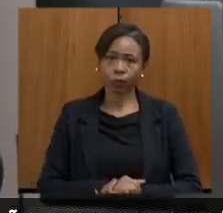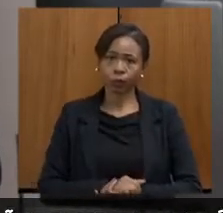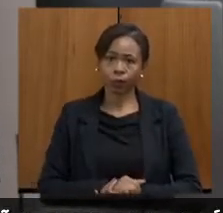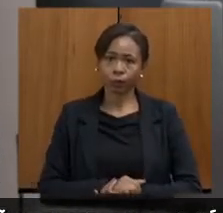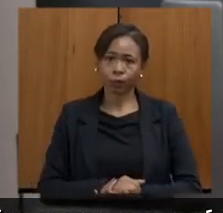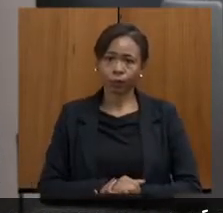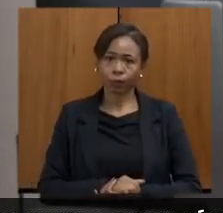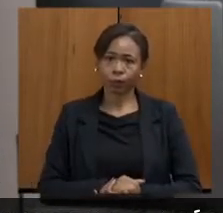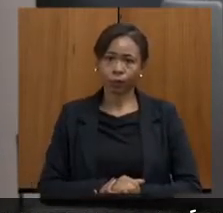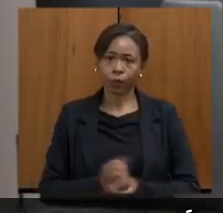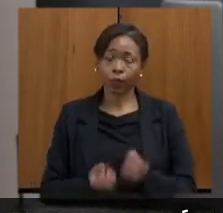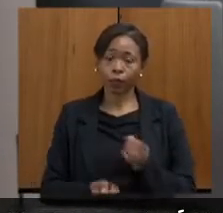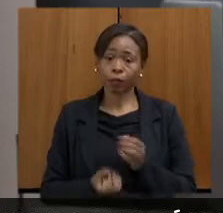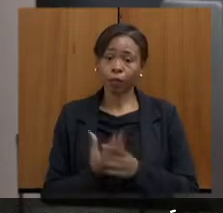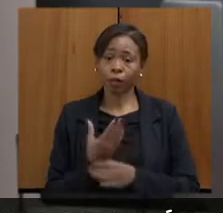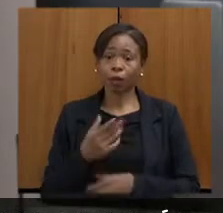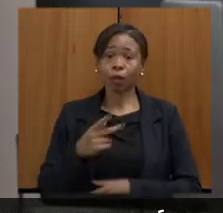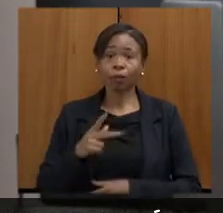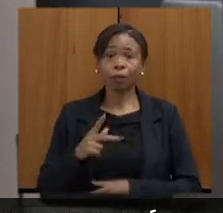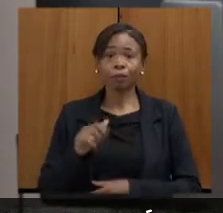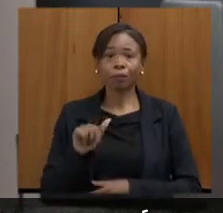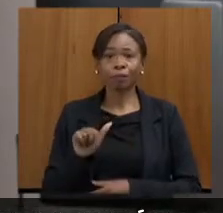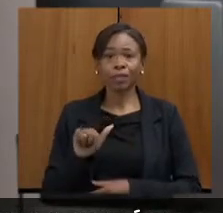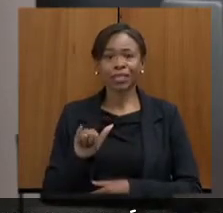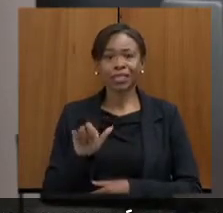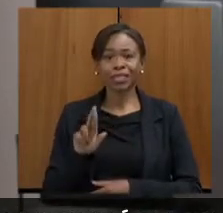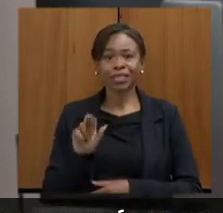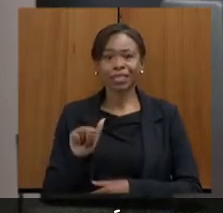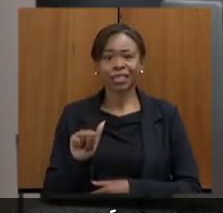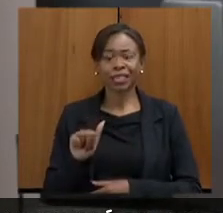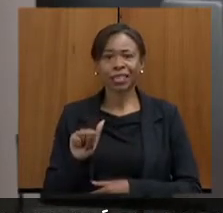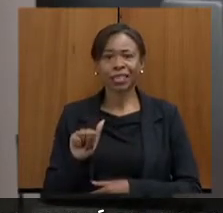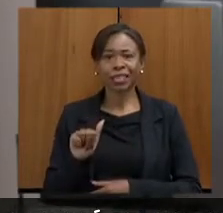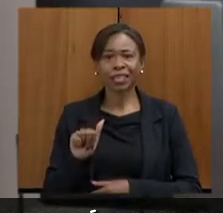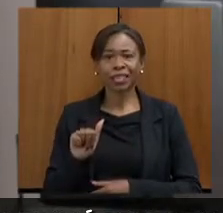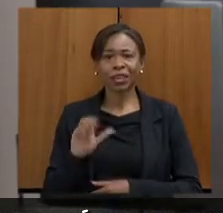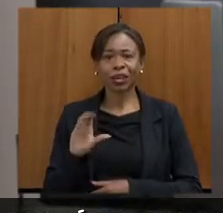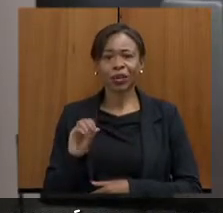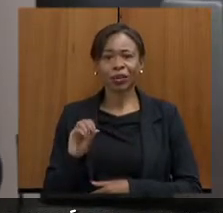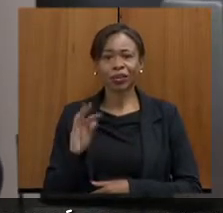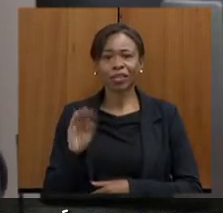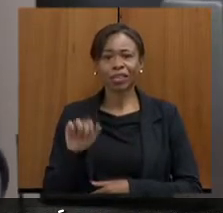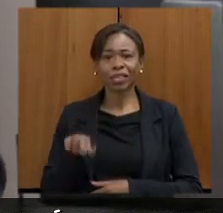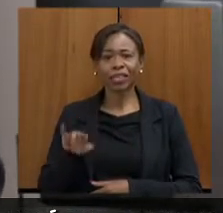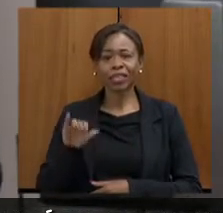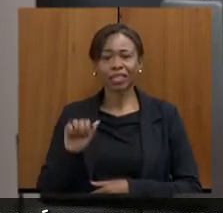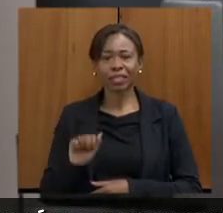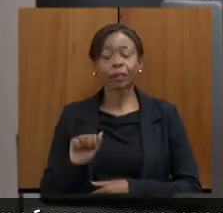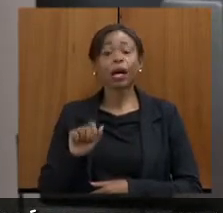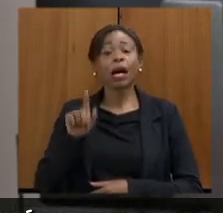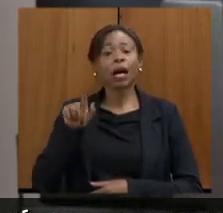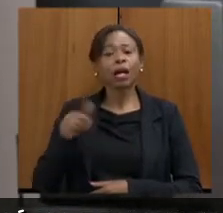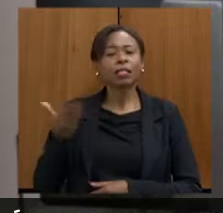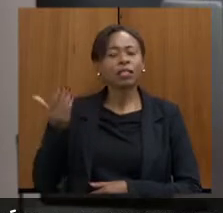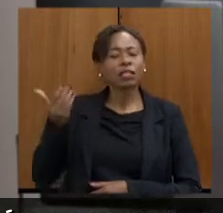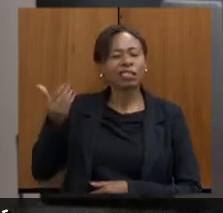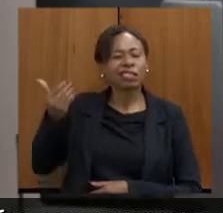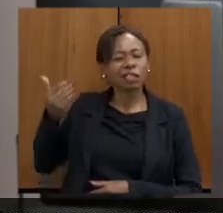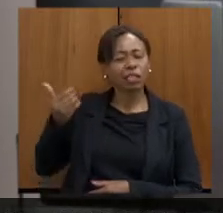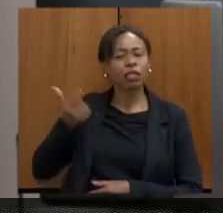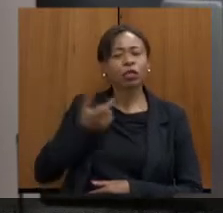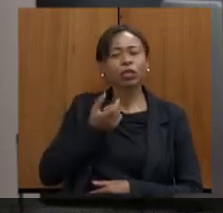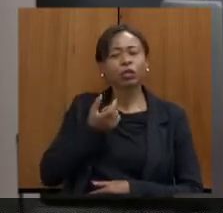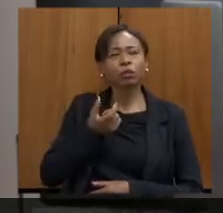Implantação da Pinacoteca, Semig, a Pinacoteca é um sonho antigo, ela nasceu, a ideia, em 1926, e a